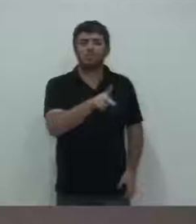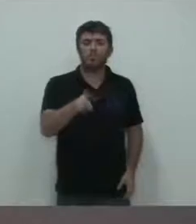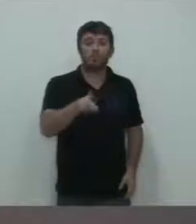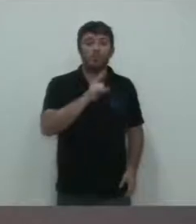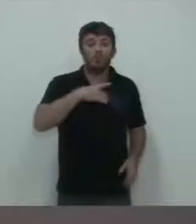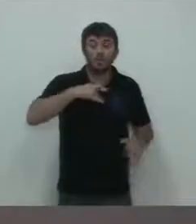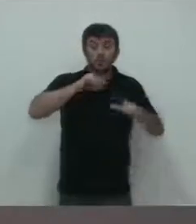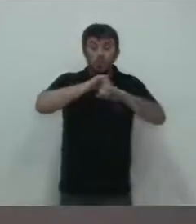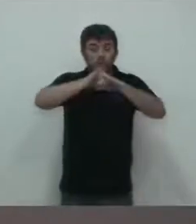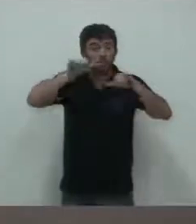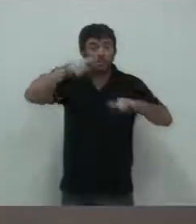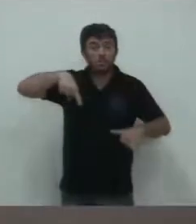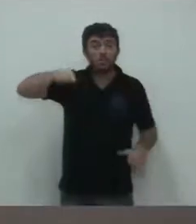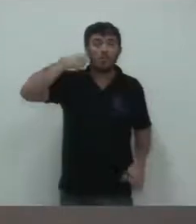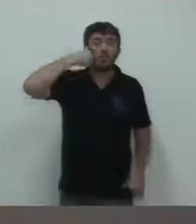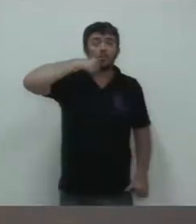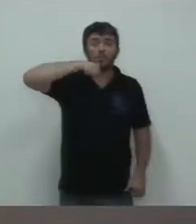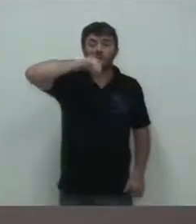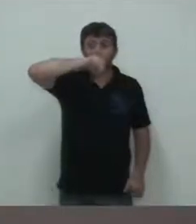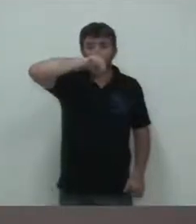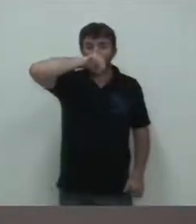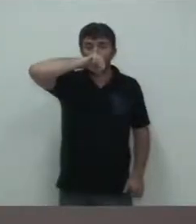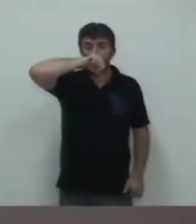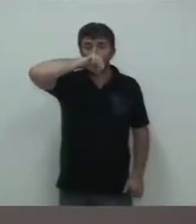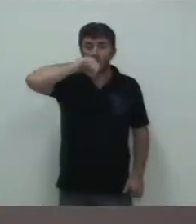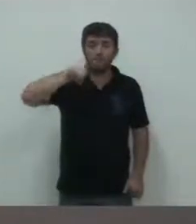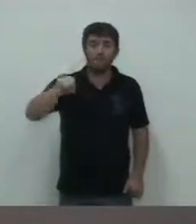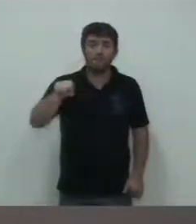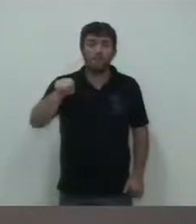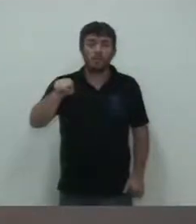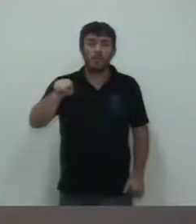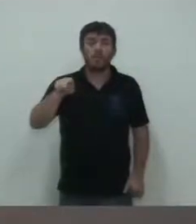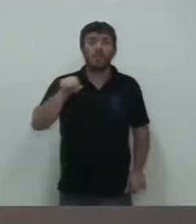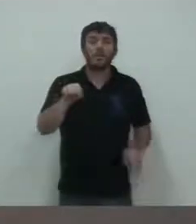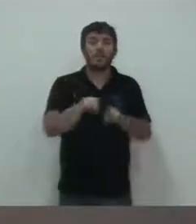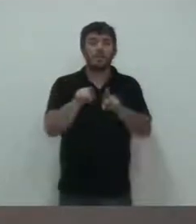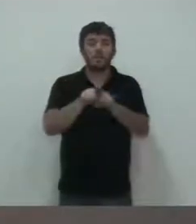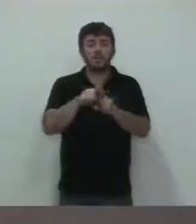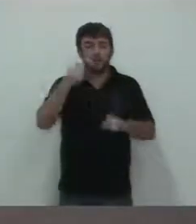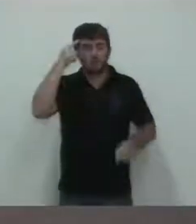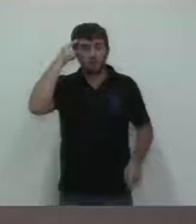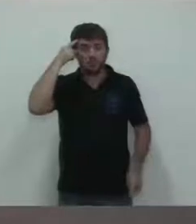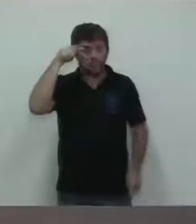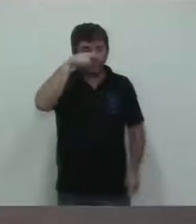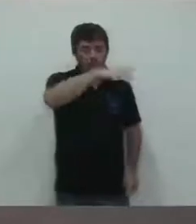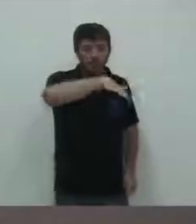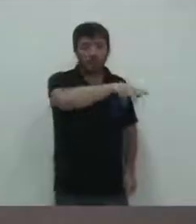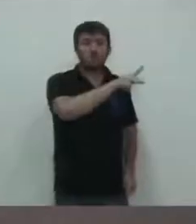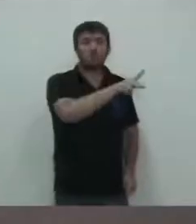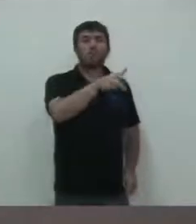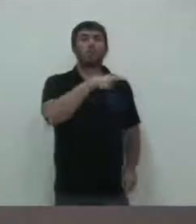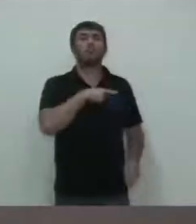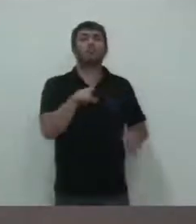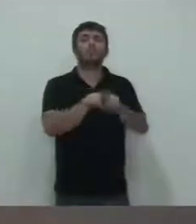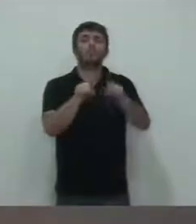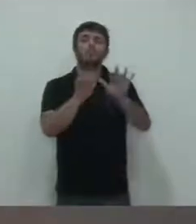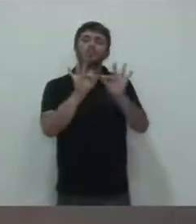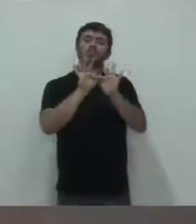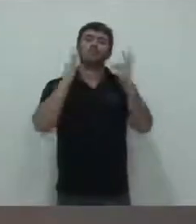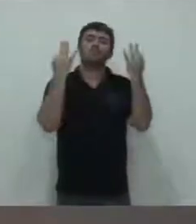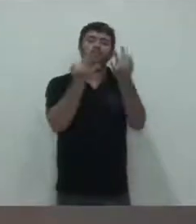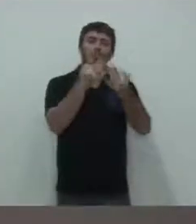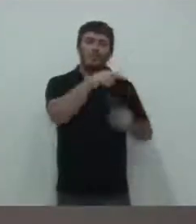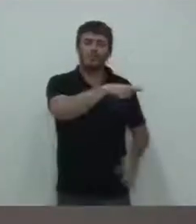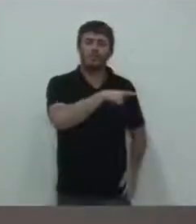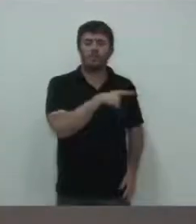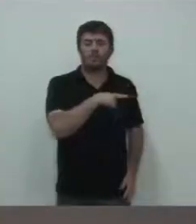mães que também pensem na família, neles também, como cidadãos, eles são cidadãos e